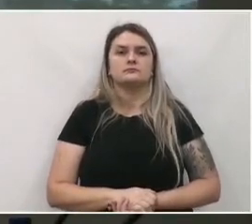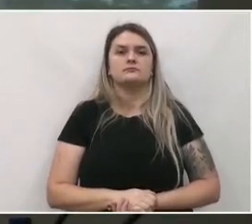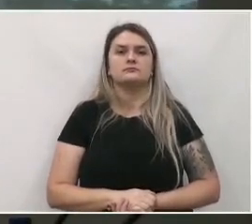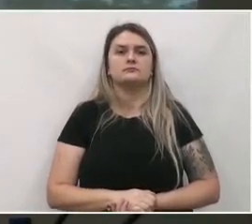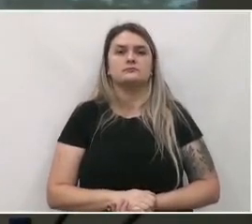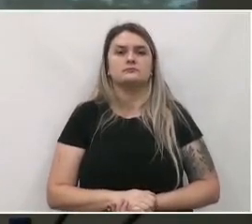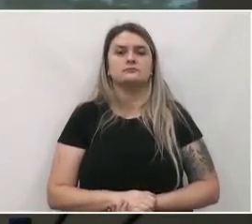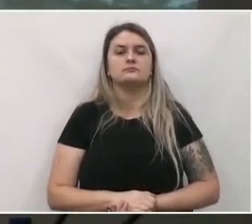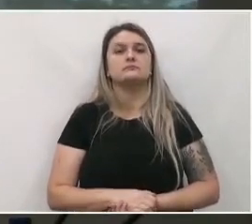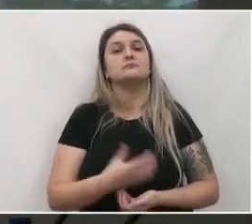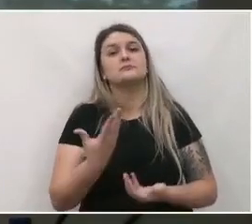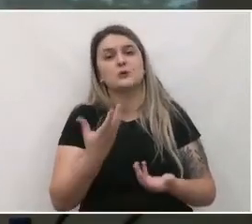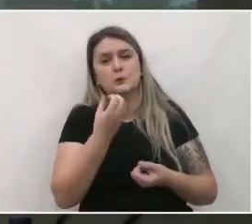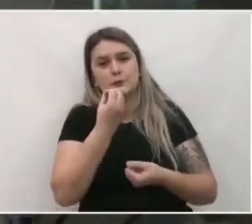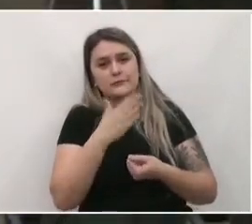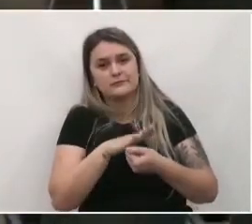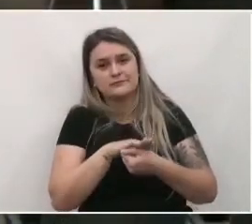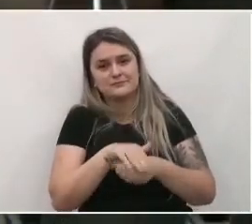Boa noite.